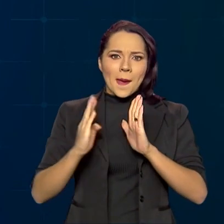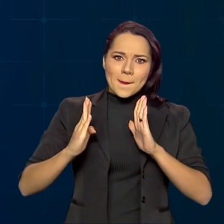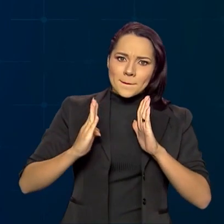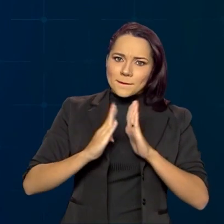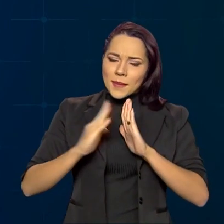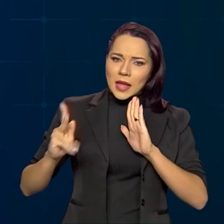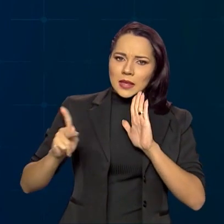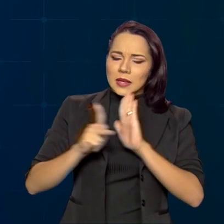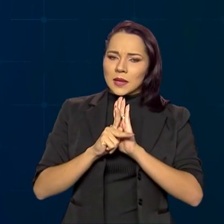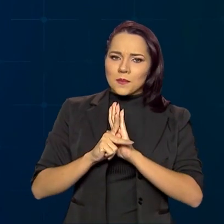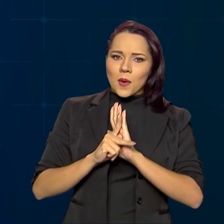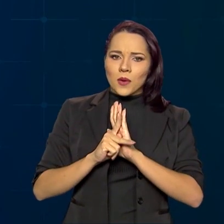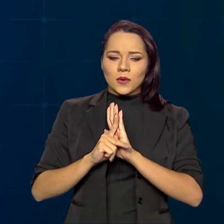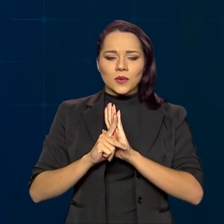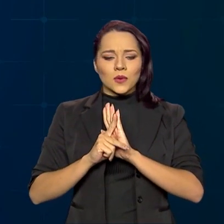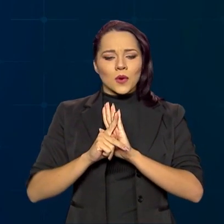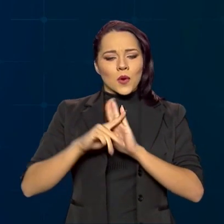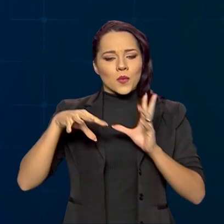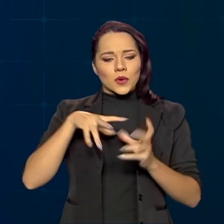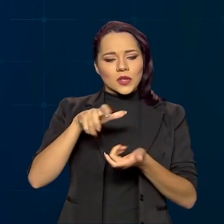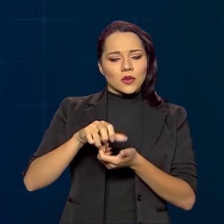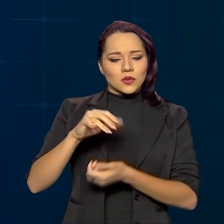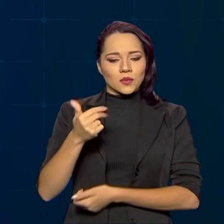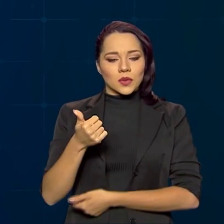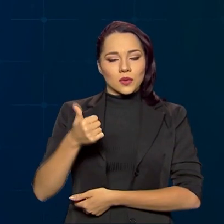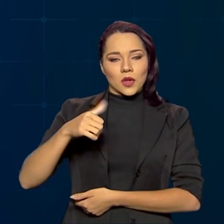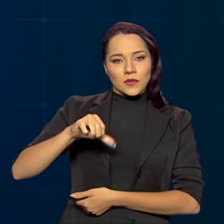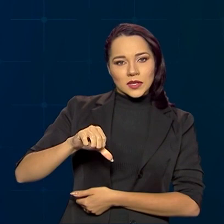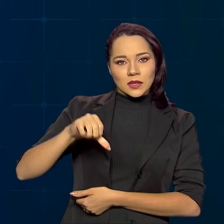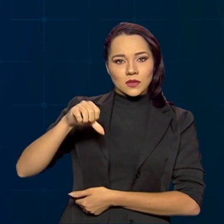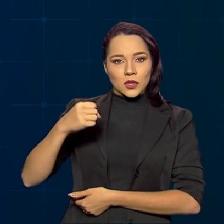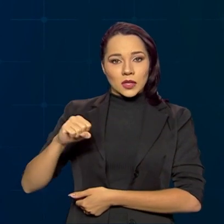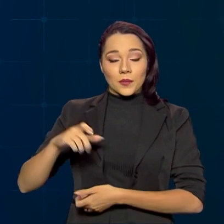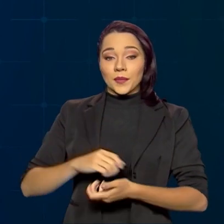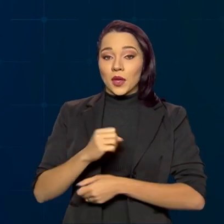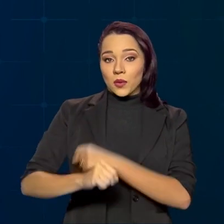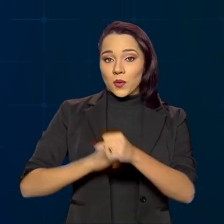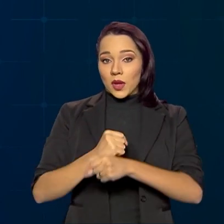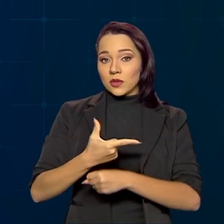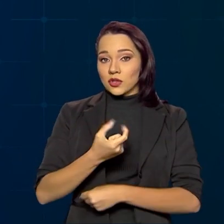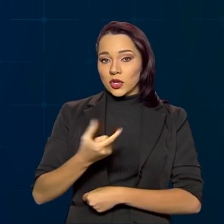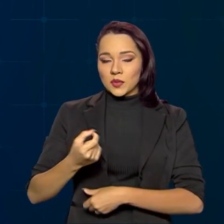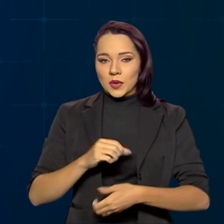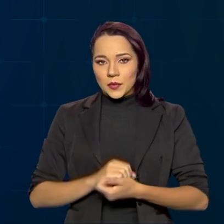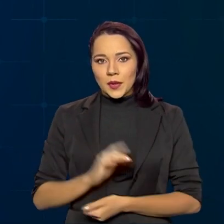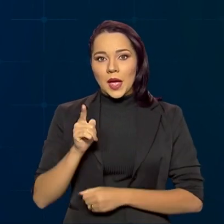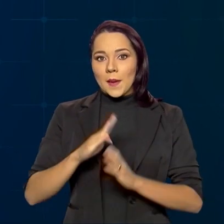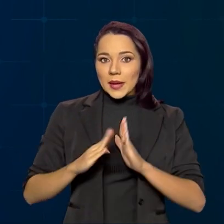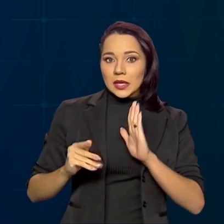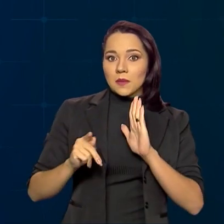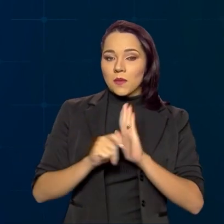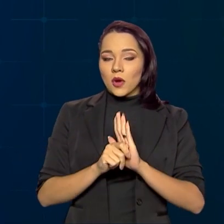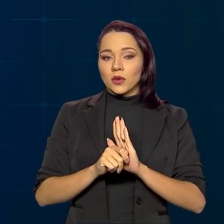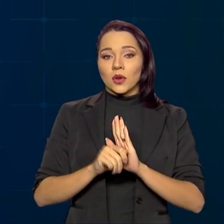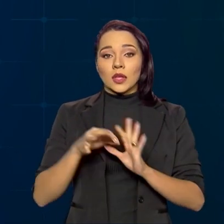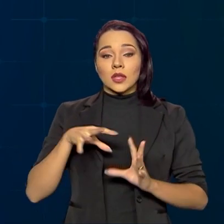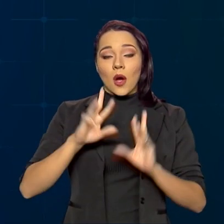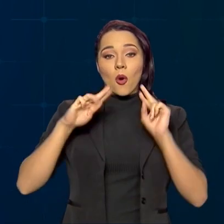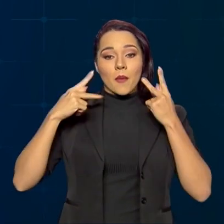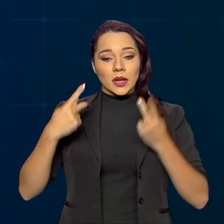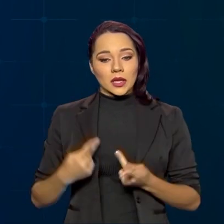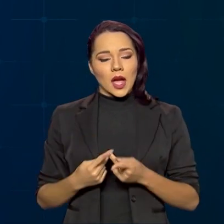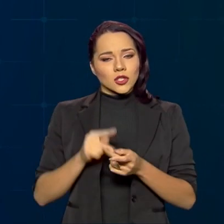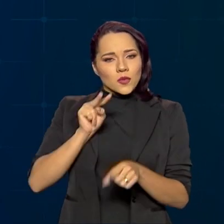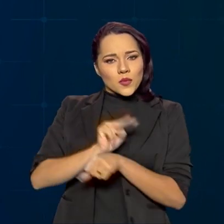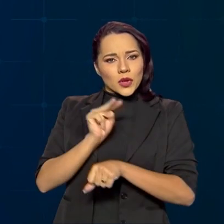Constituição de 1988. E no ano de 2000, se tornou Patrimônio da Humanidade e